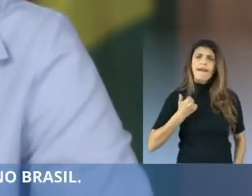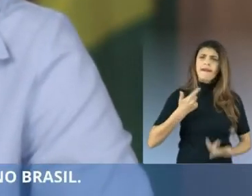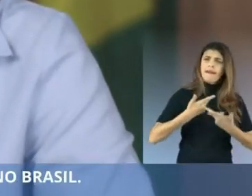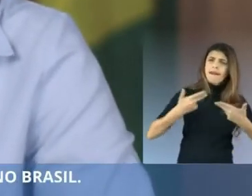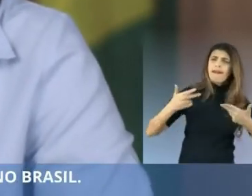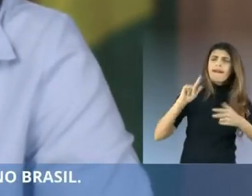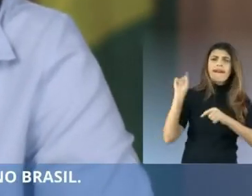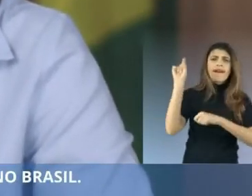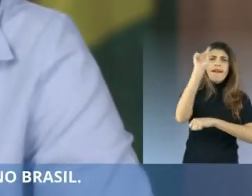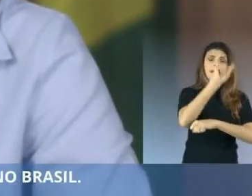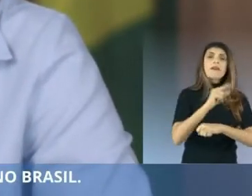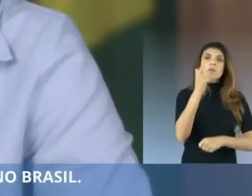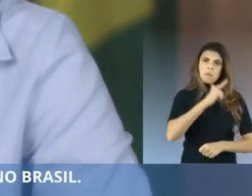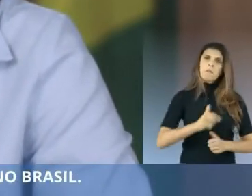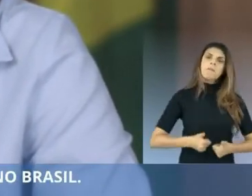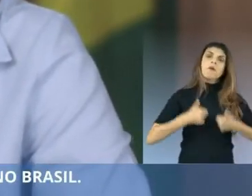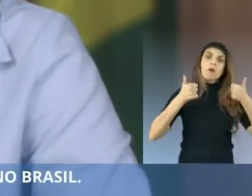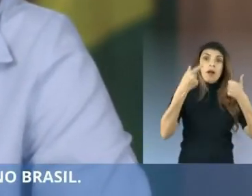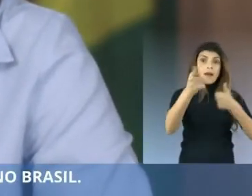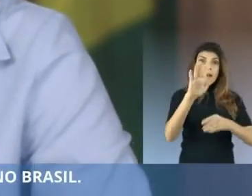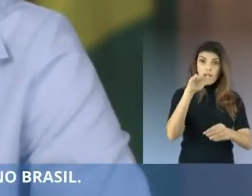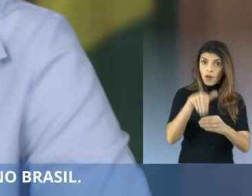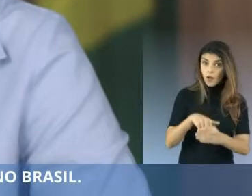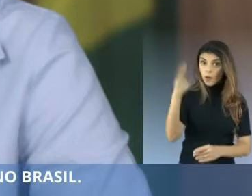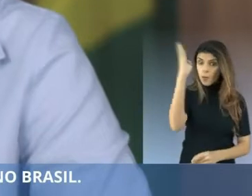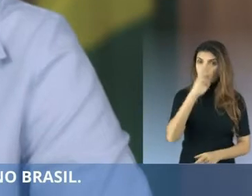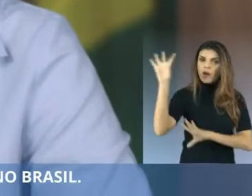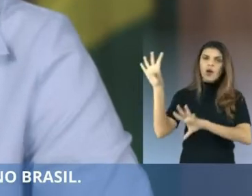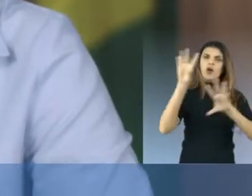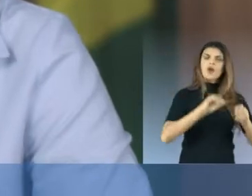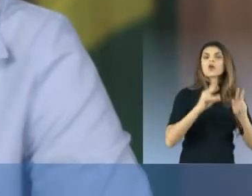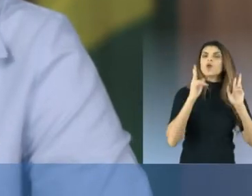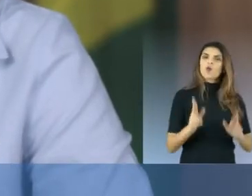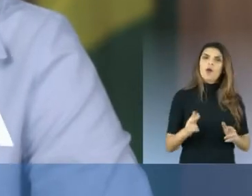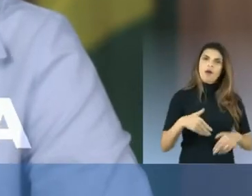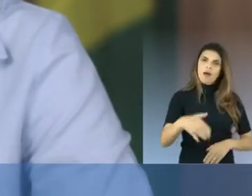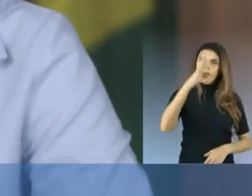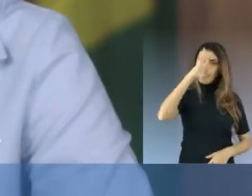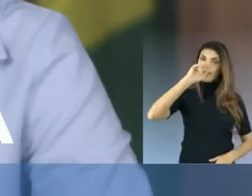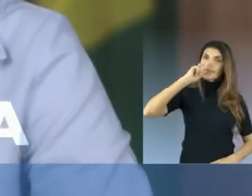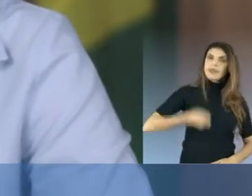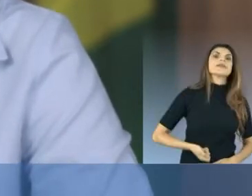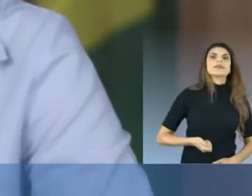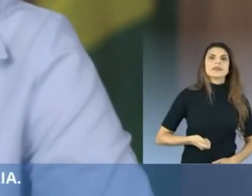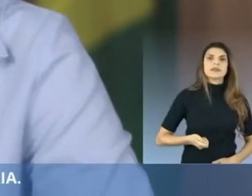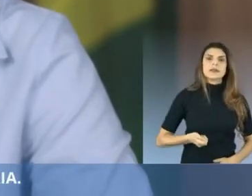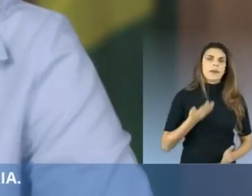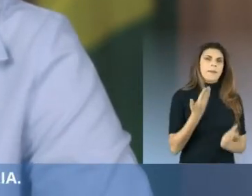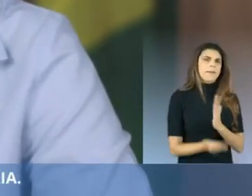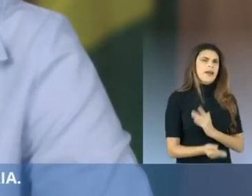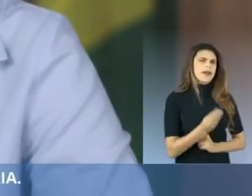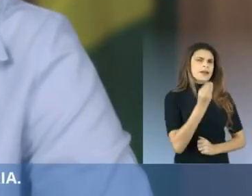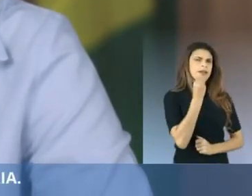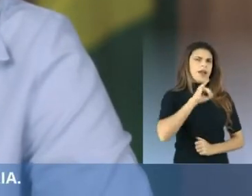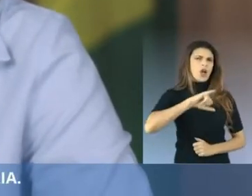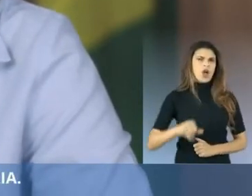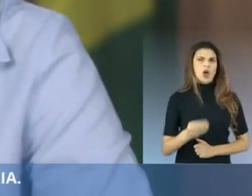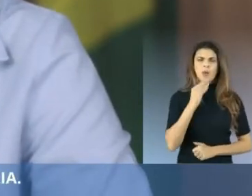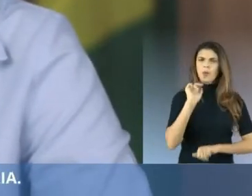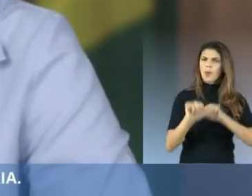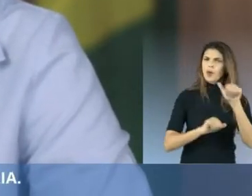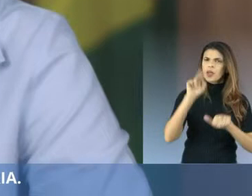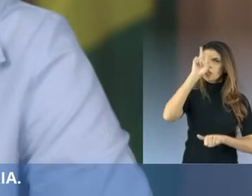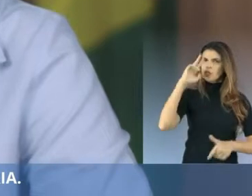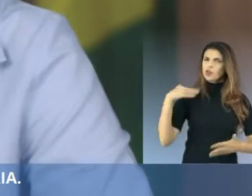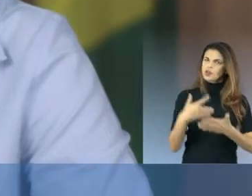seu voto, vamos fazer dar certo também no Brasil. Está chegando a hora da decisão. Não perca a chance de